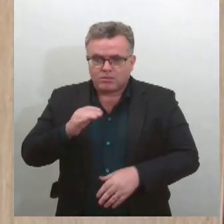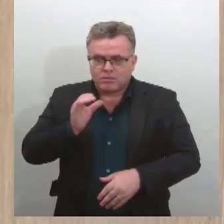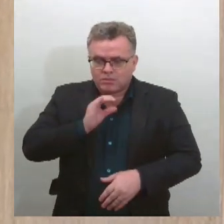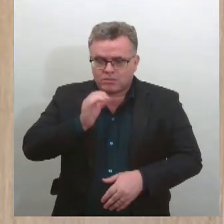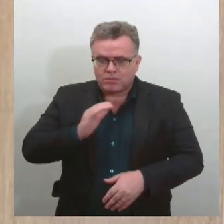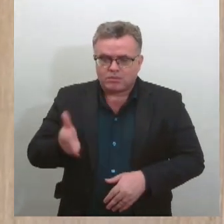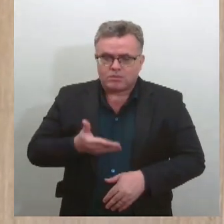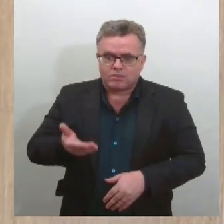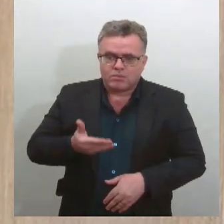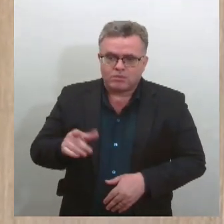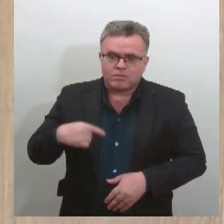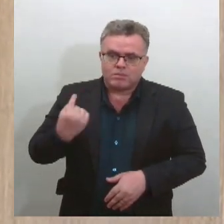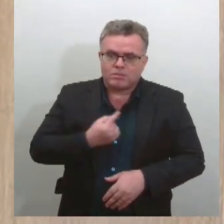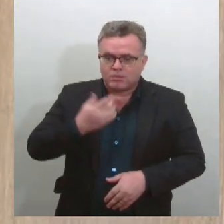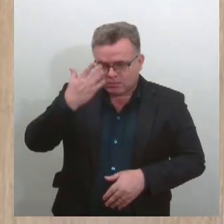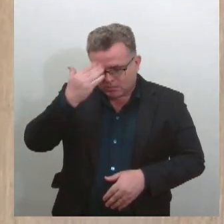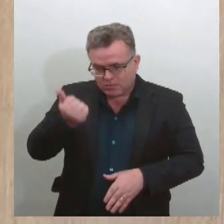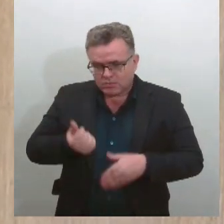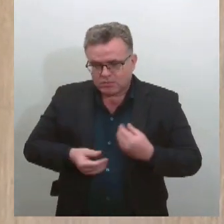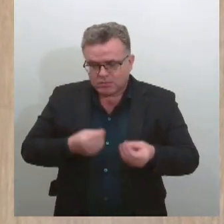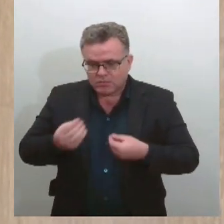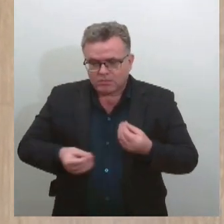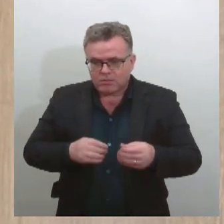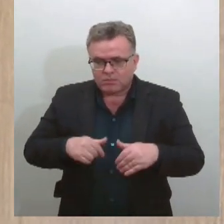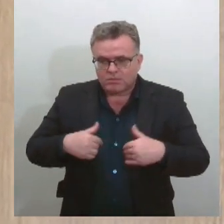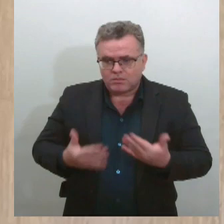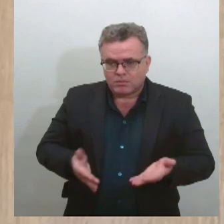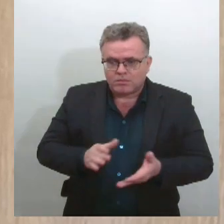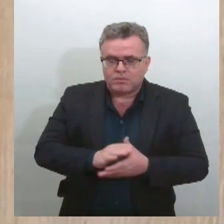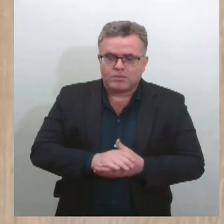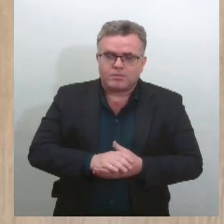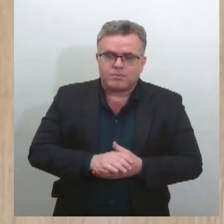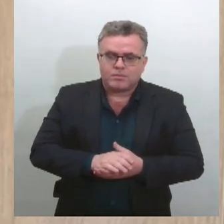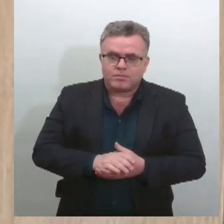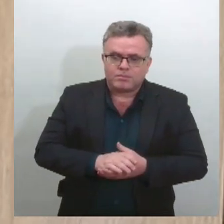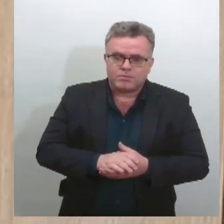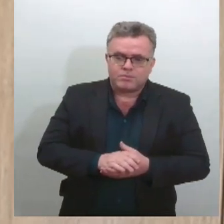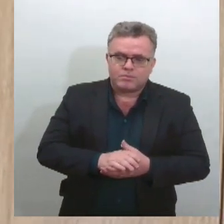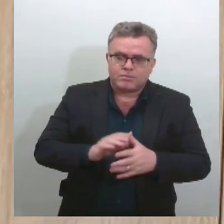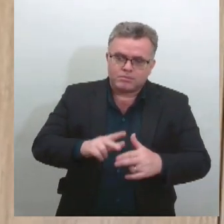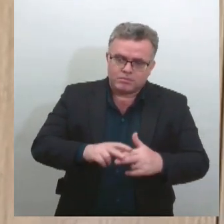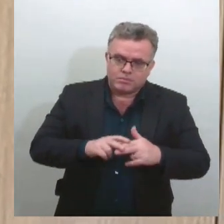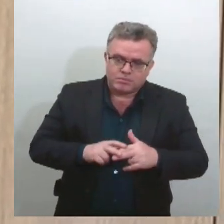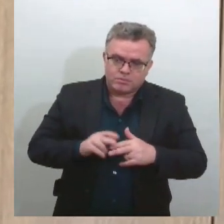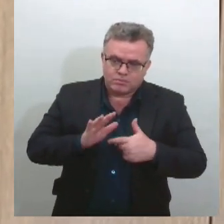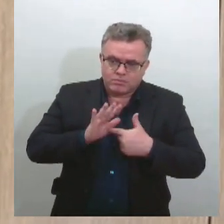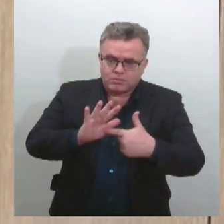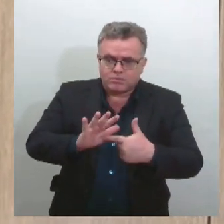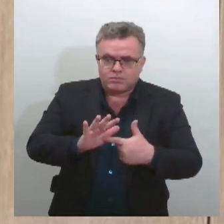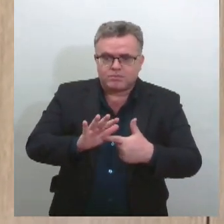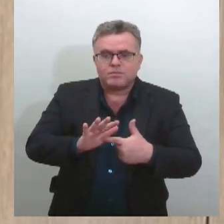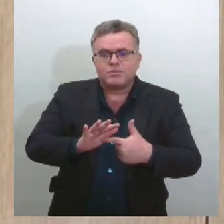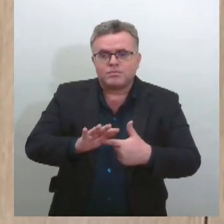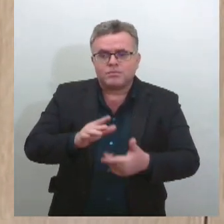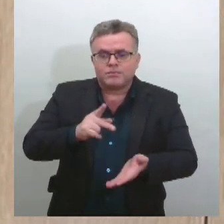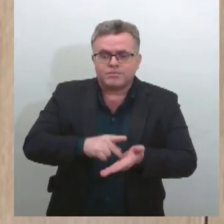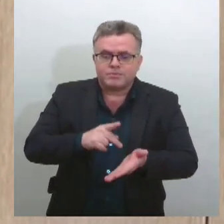é uma questão até cultural no nosso país. A gente tem acesso através de amigos, de chegar nas farmácias,